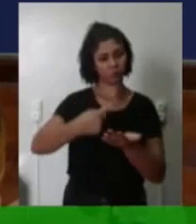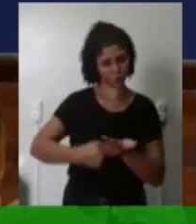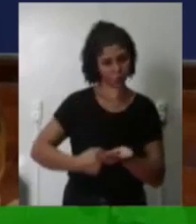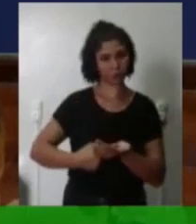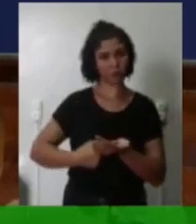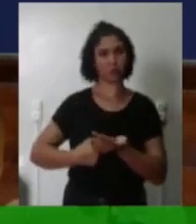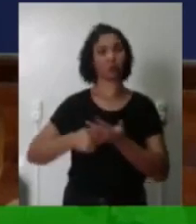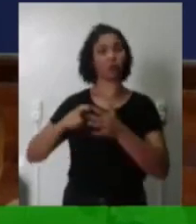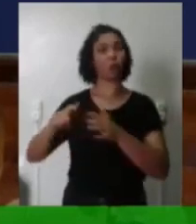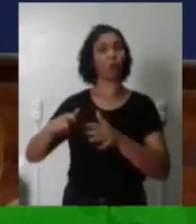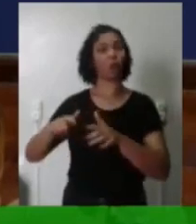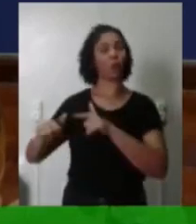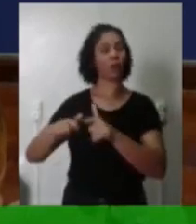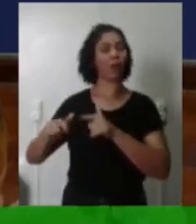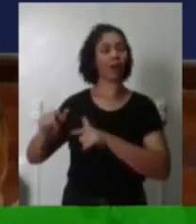causas populares